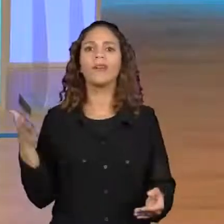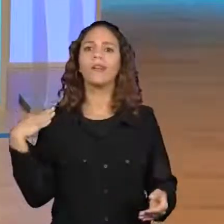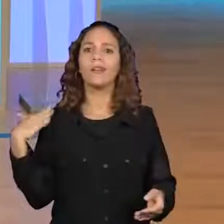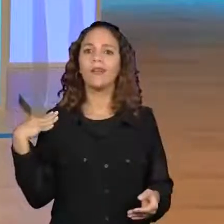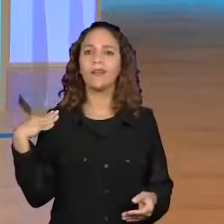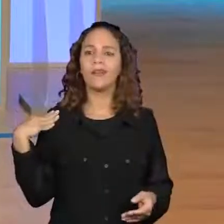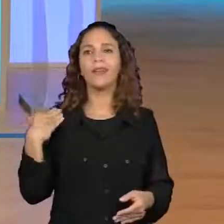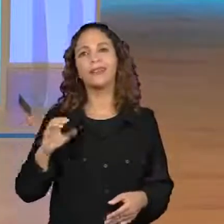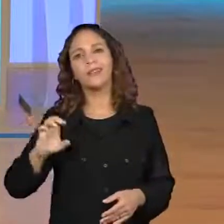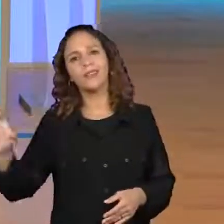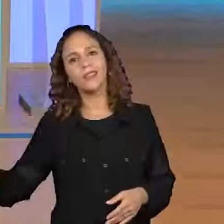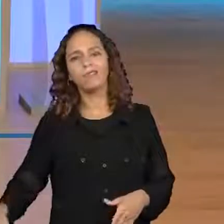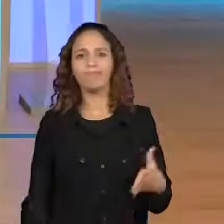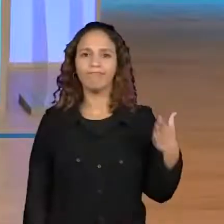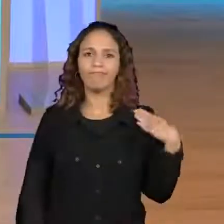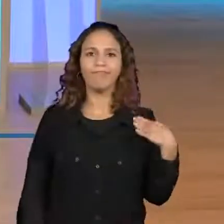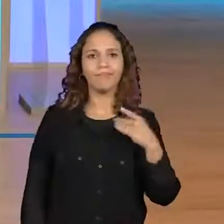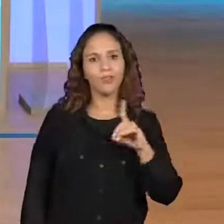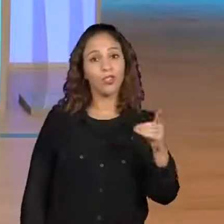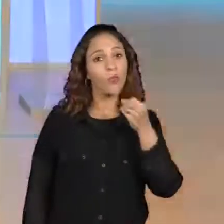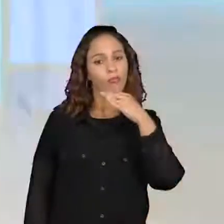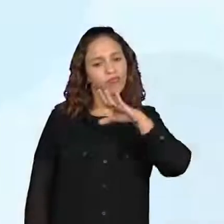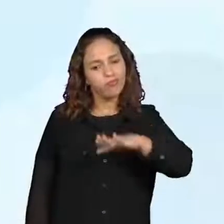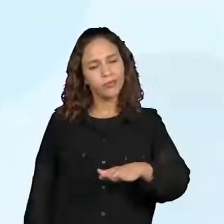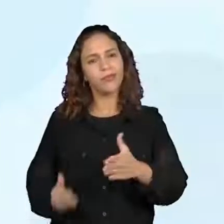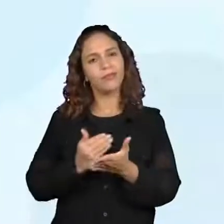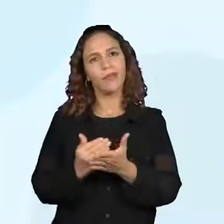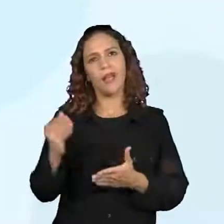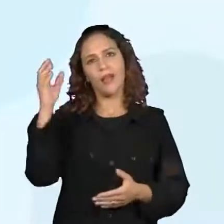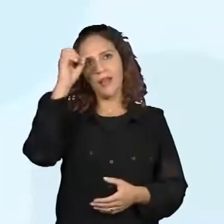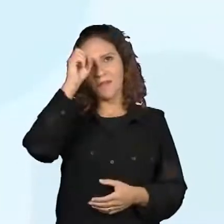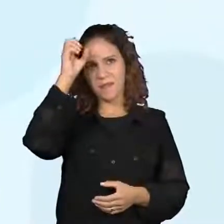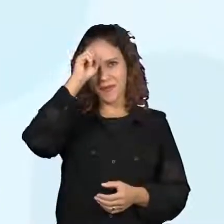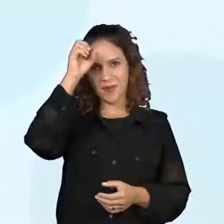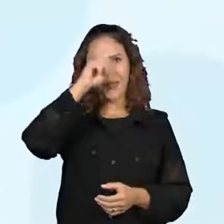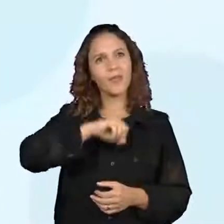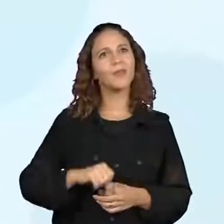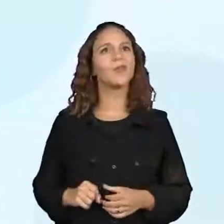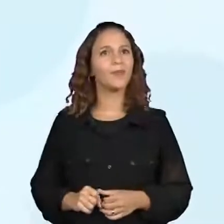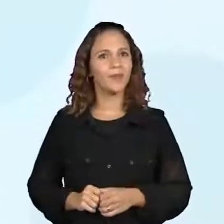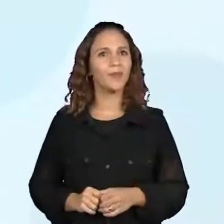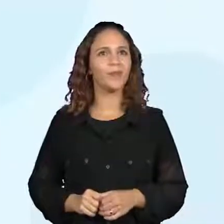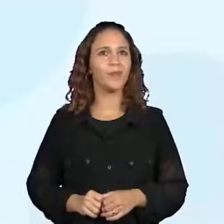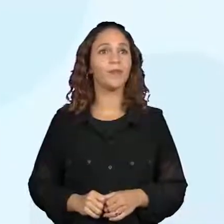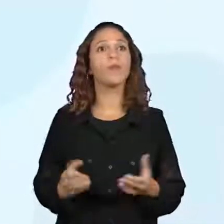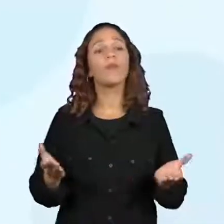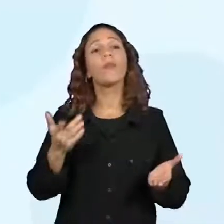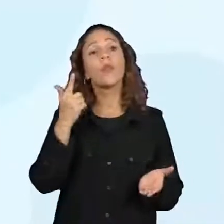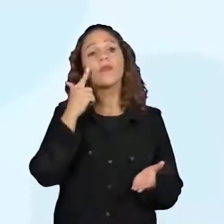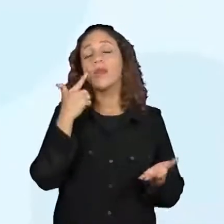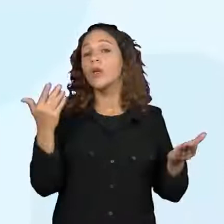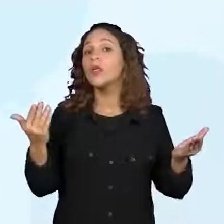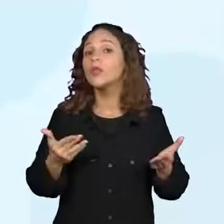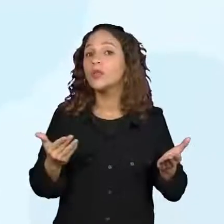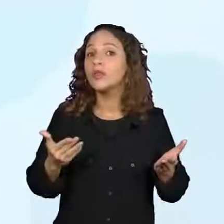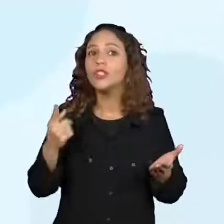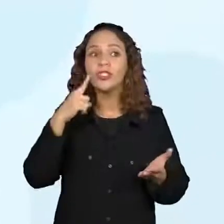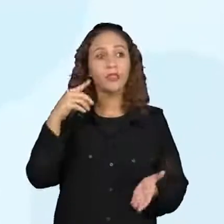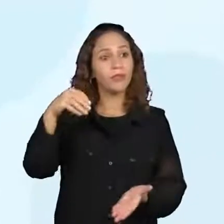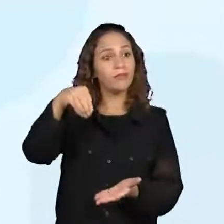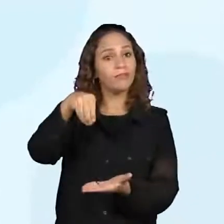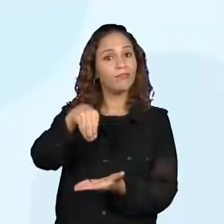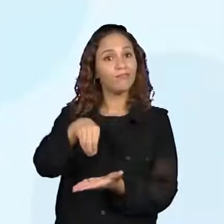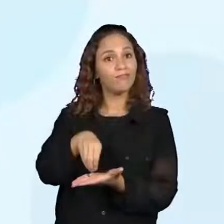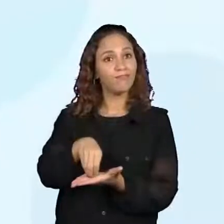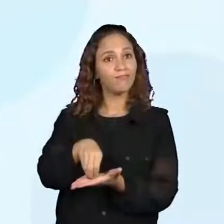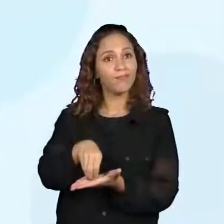é bom aprender. Vamos, então, seguir e ver o que vamos aprender hoje. Olha que interessante essa